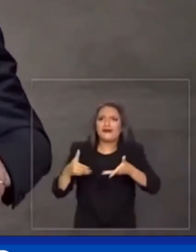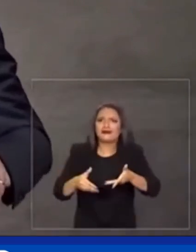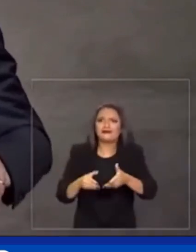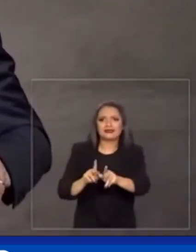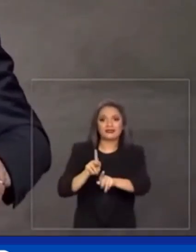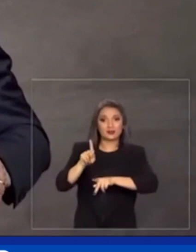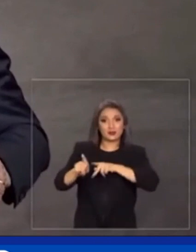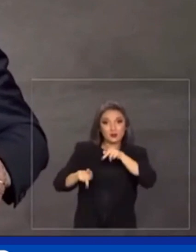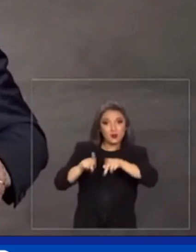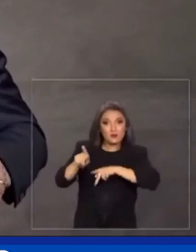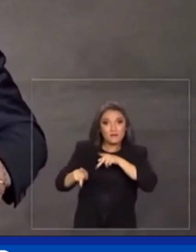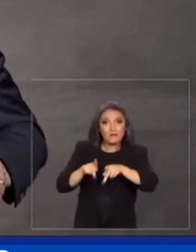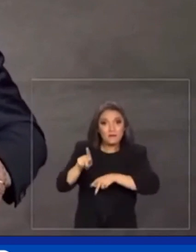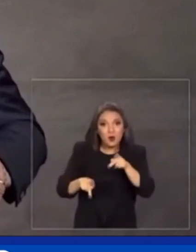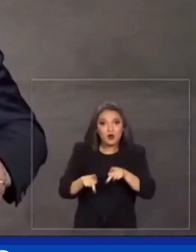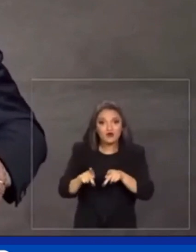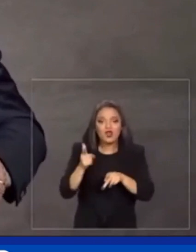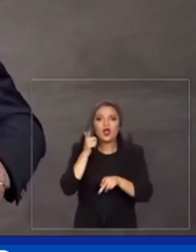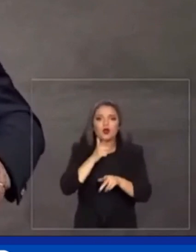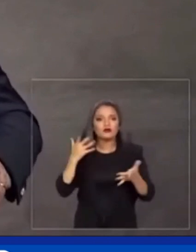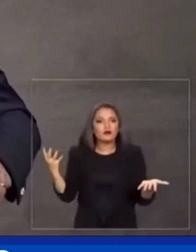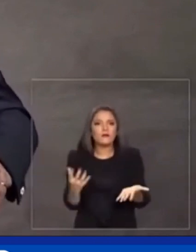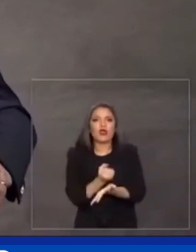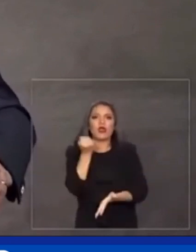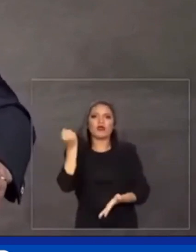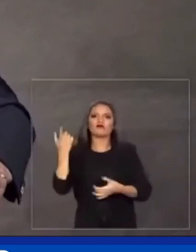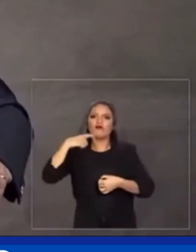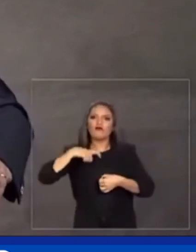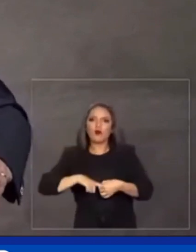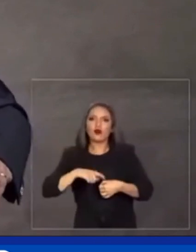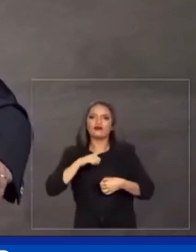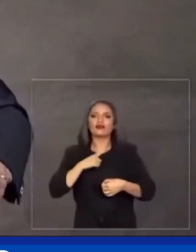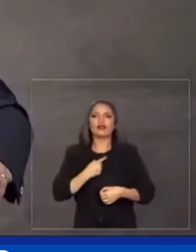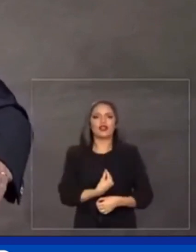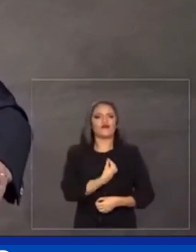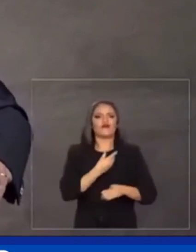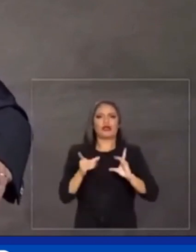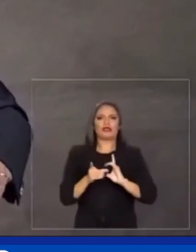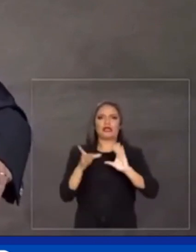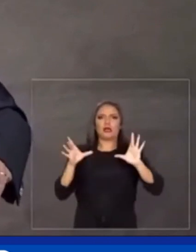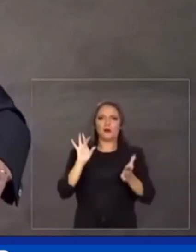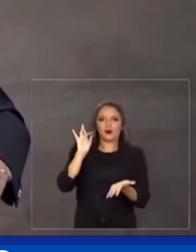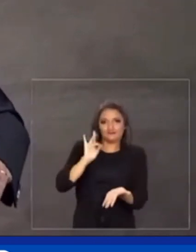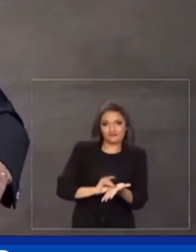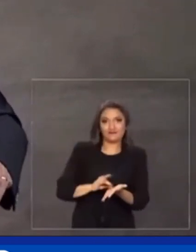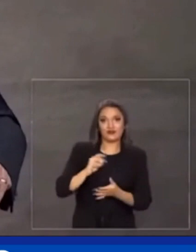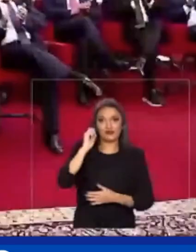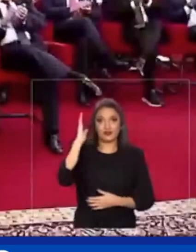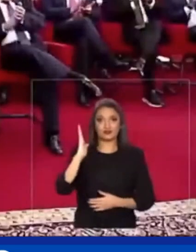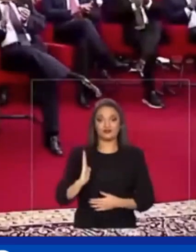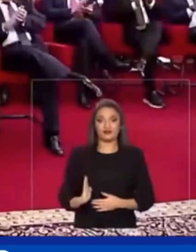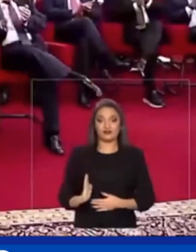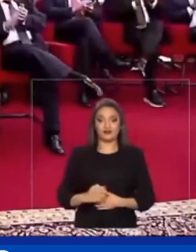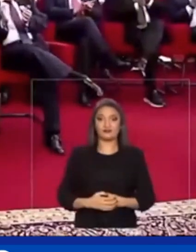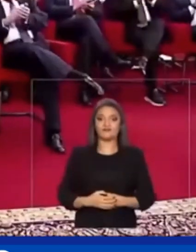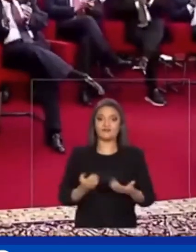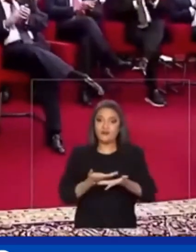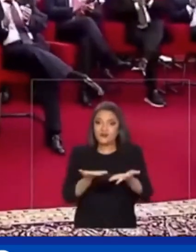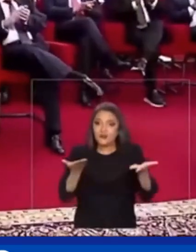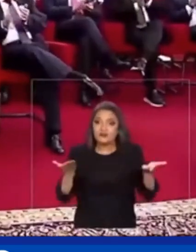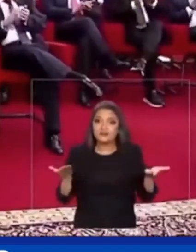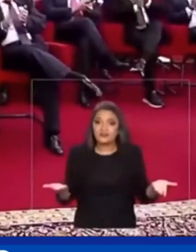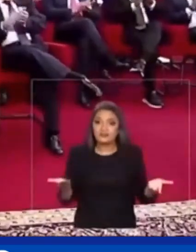do povo que reconquistou o direito de viver em democracia nesse país. Vocês